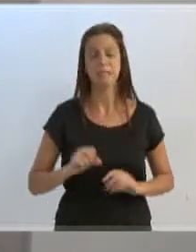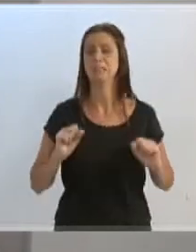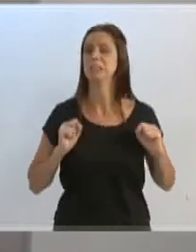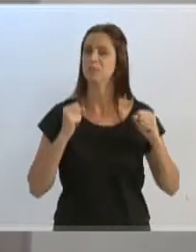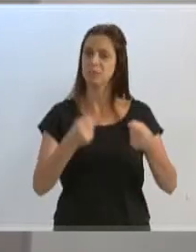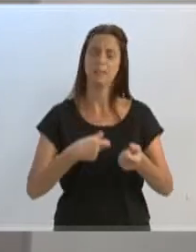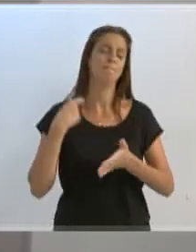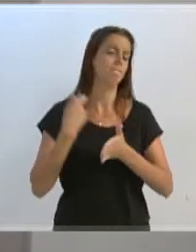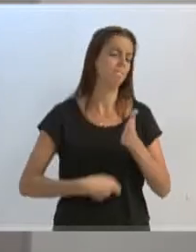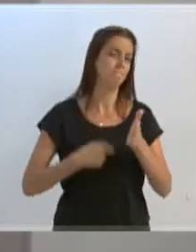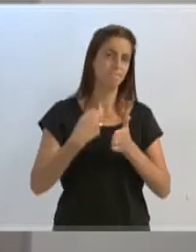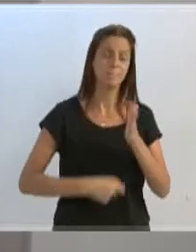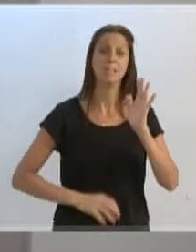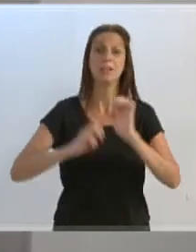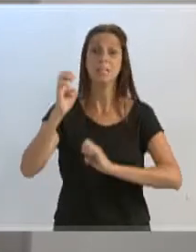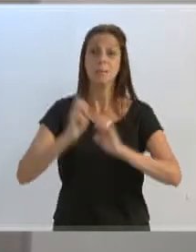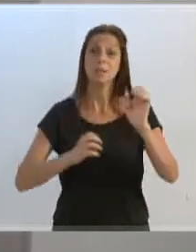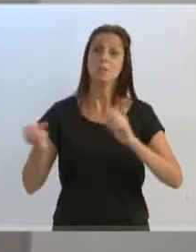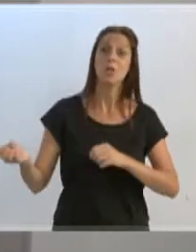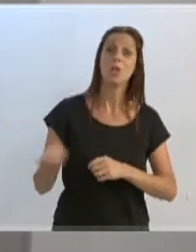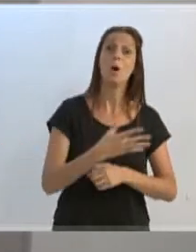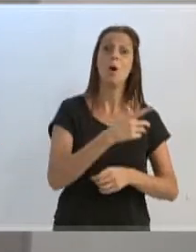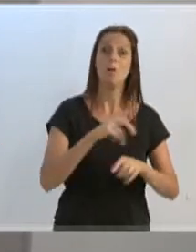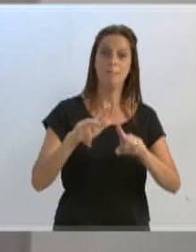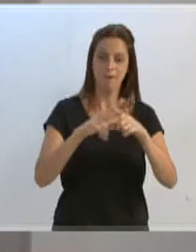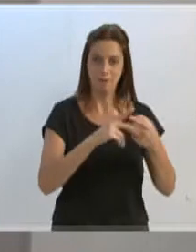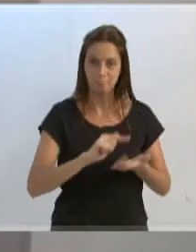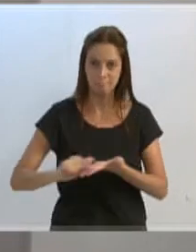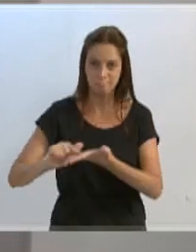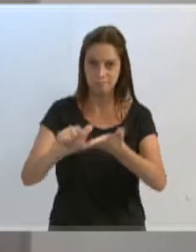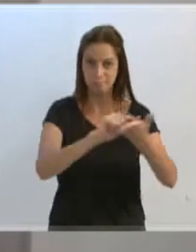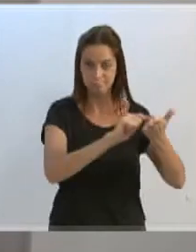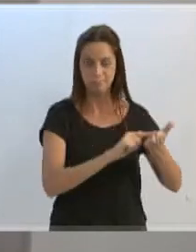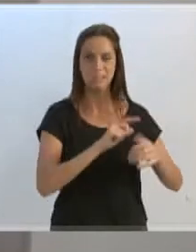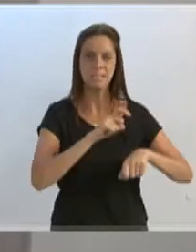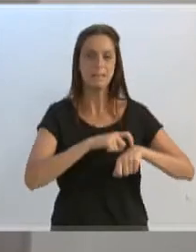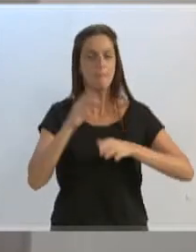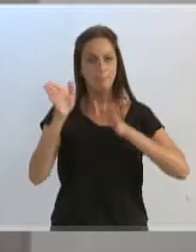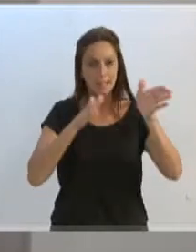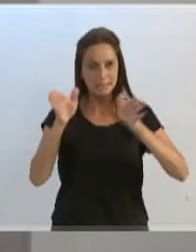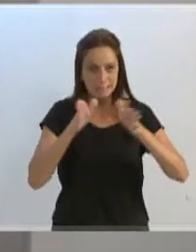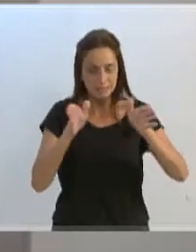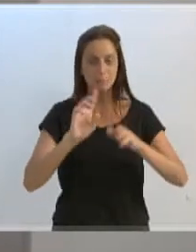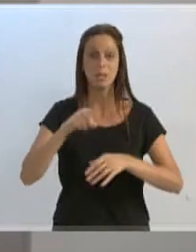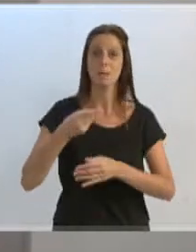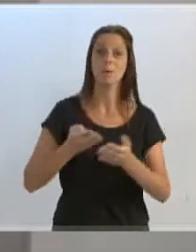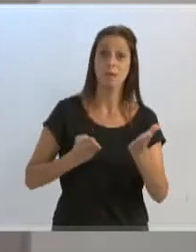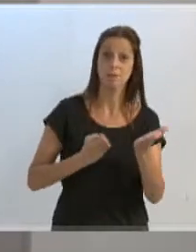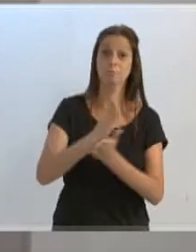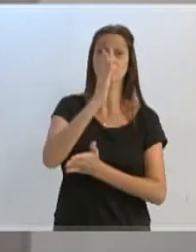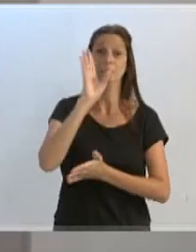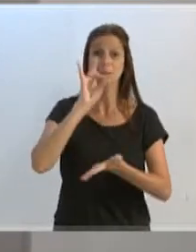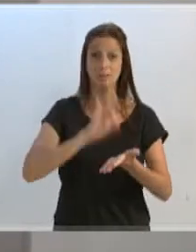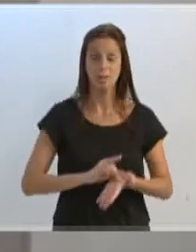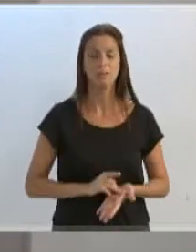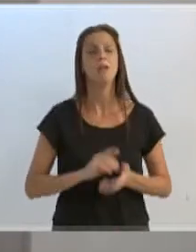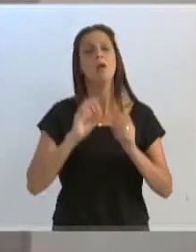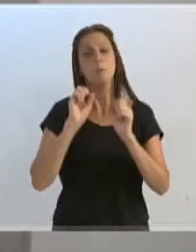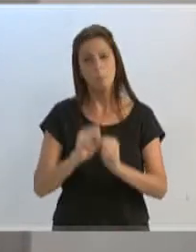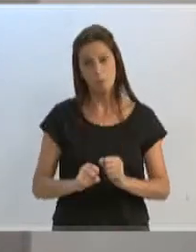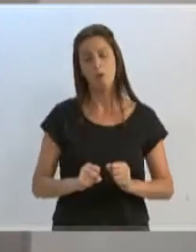para que as empresas que venham executar o serviço de forma emergencial e, depois, de modo efetivo, que possam